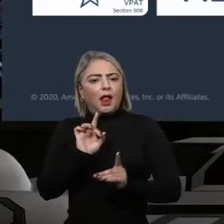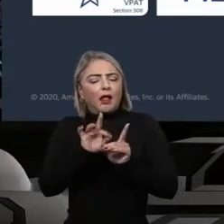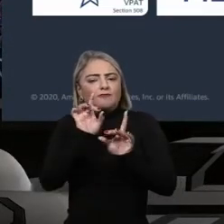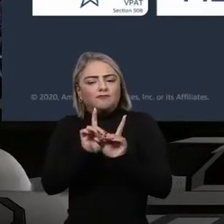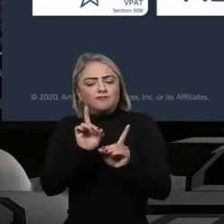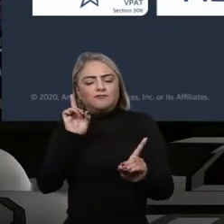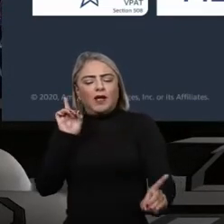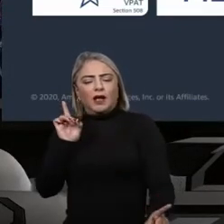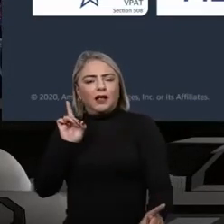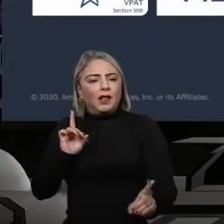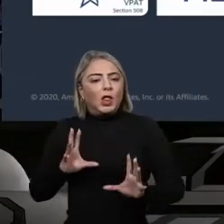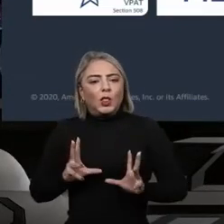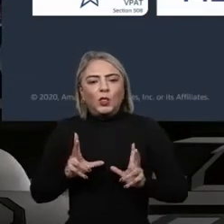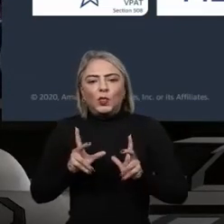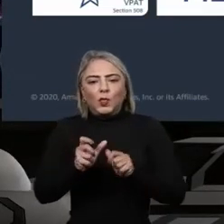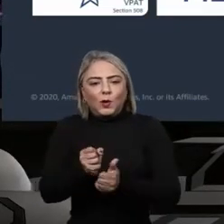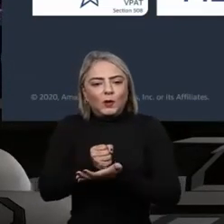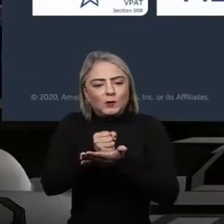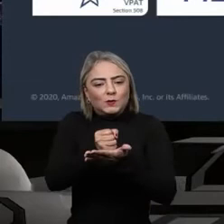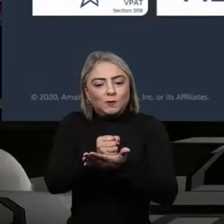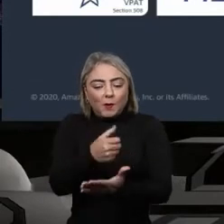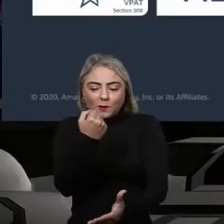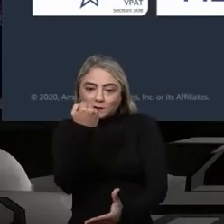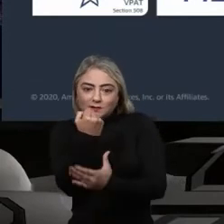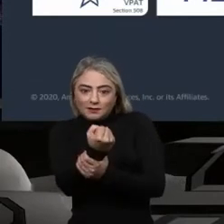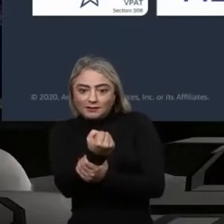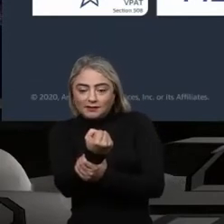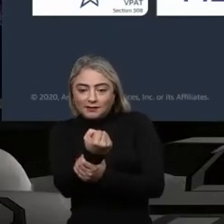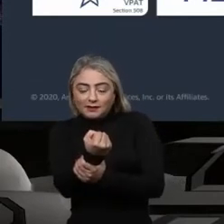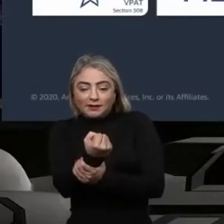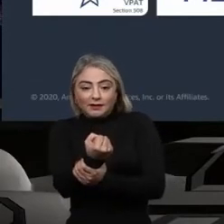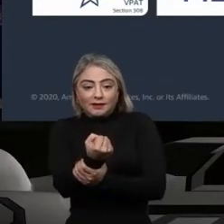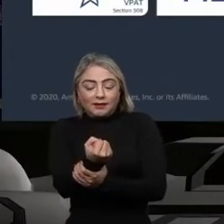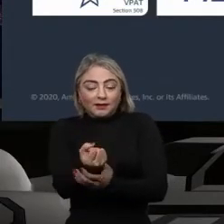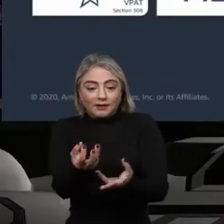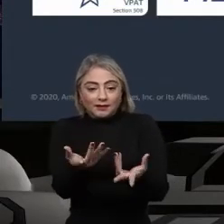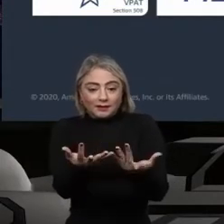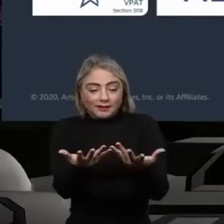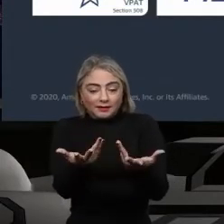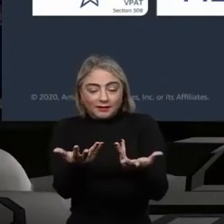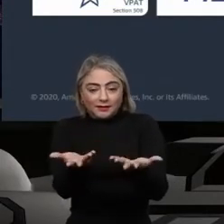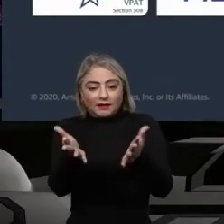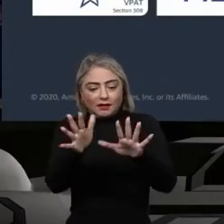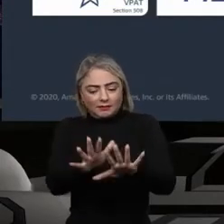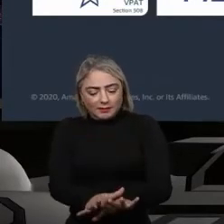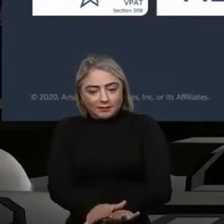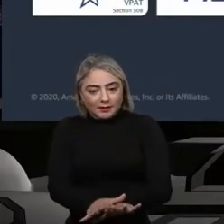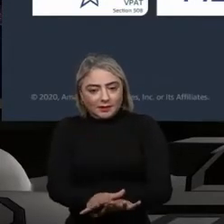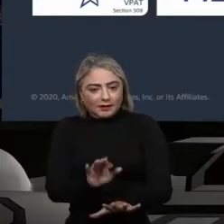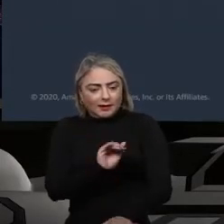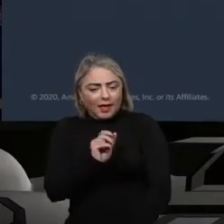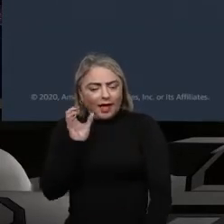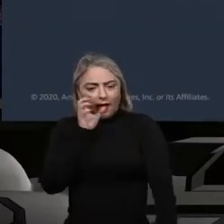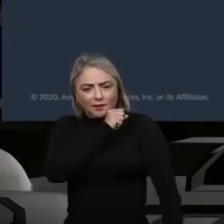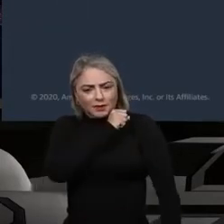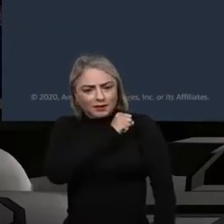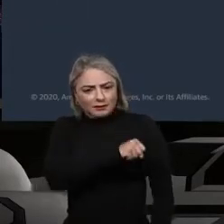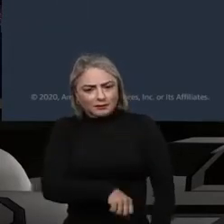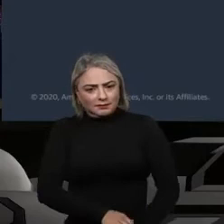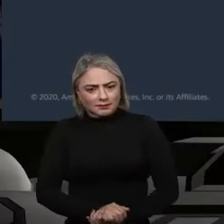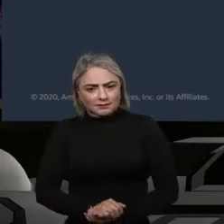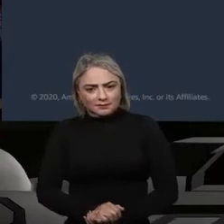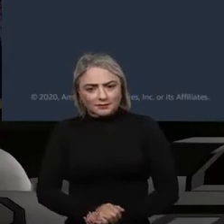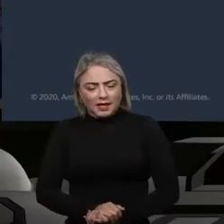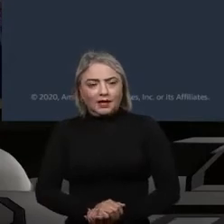Você tem todo esse aparato de segurança nas suas mãos para ser implementado de forma super rápida. Então,